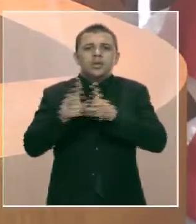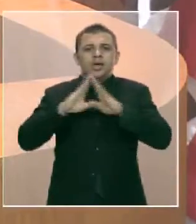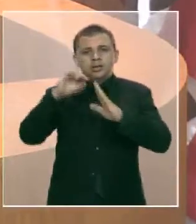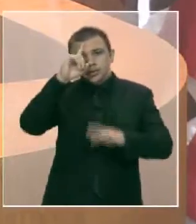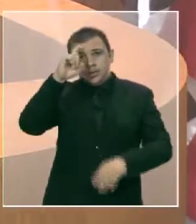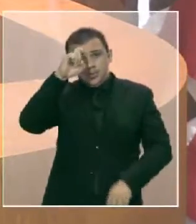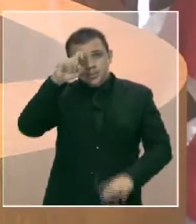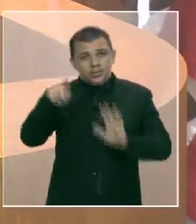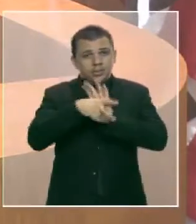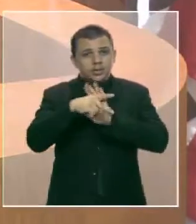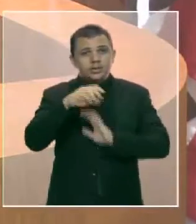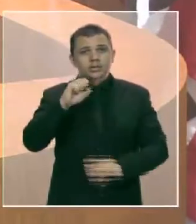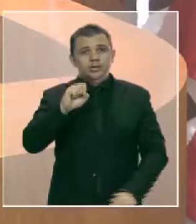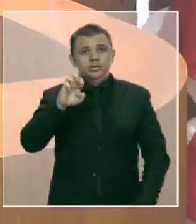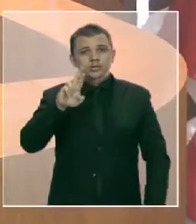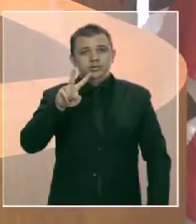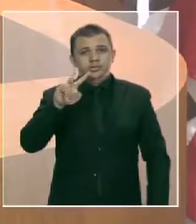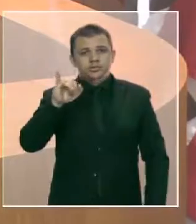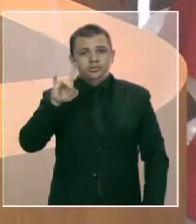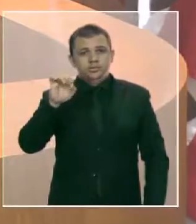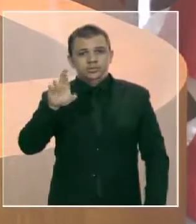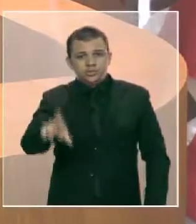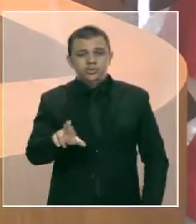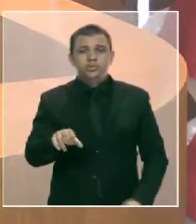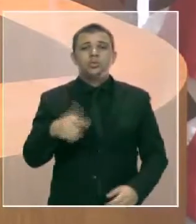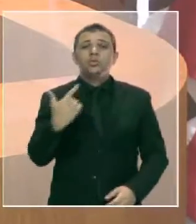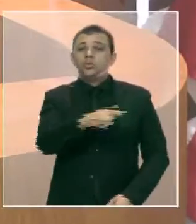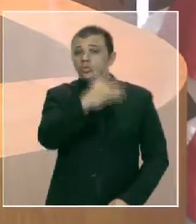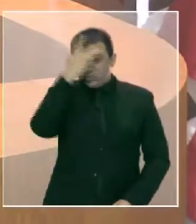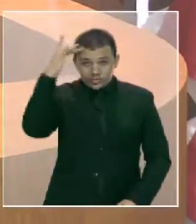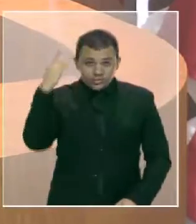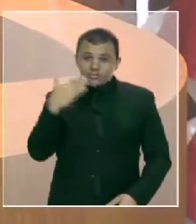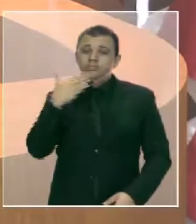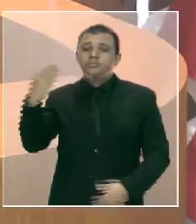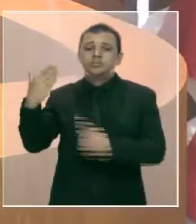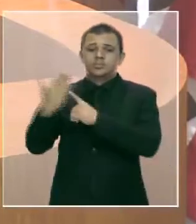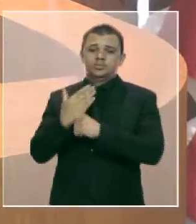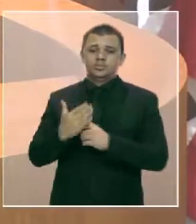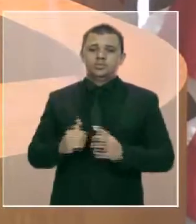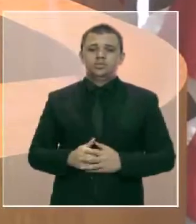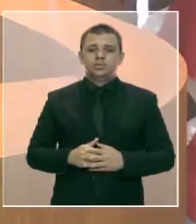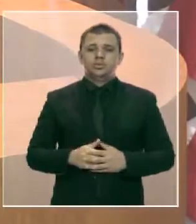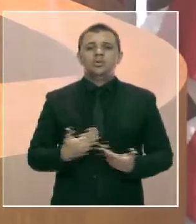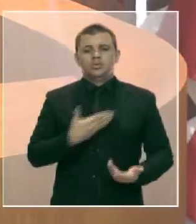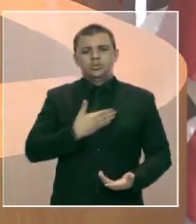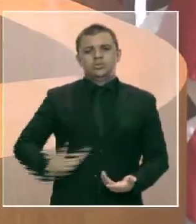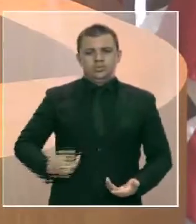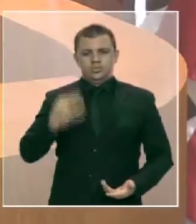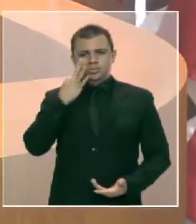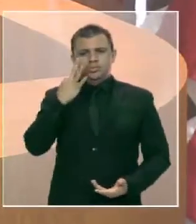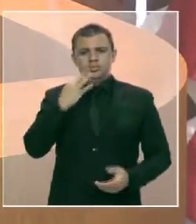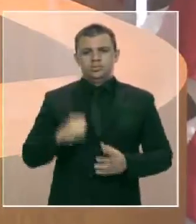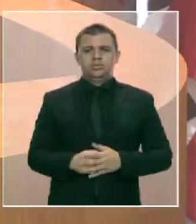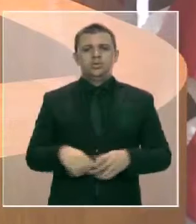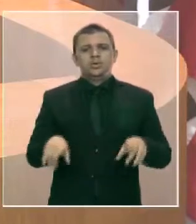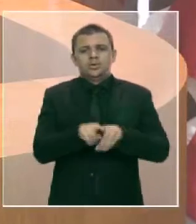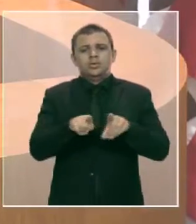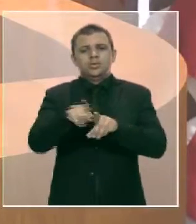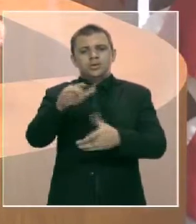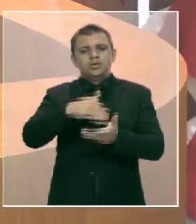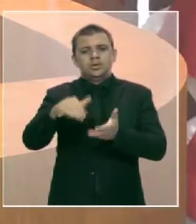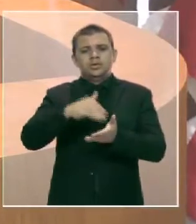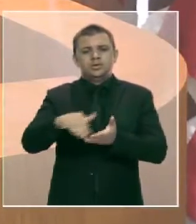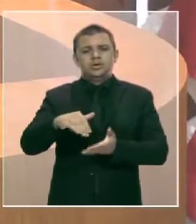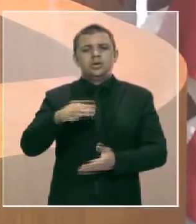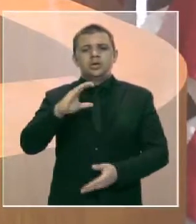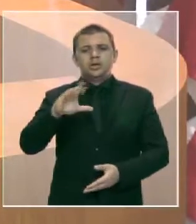recorrer. Governador Flavidino, secretário Cleiton Ledo, por gentileza, mande recuperar aquele